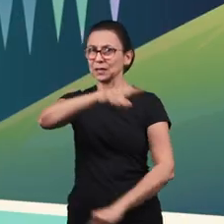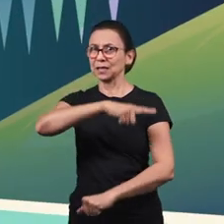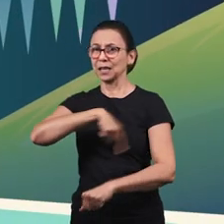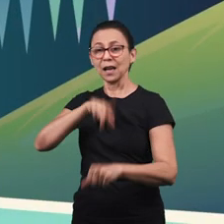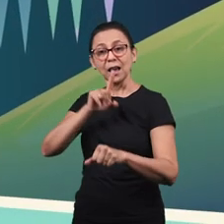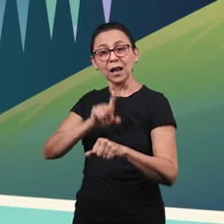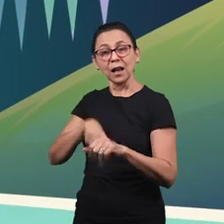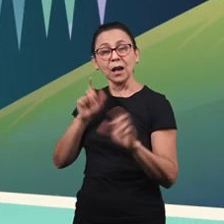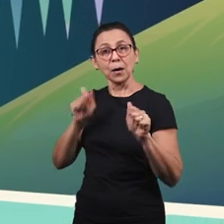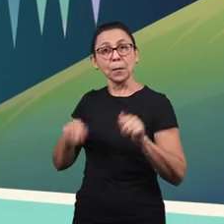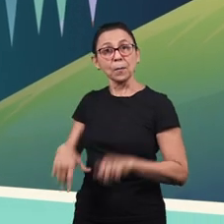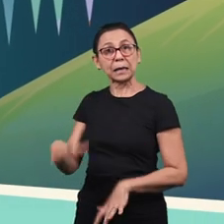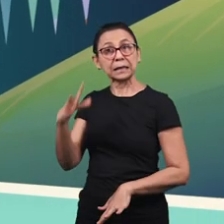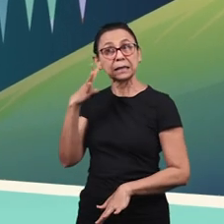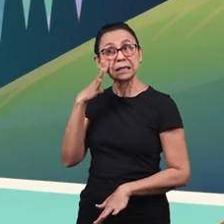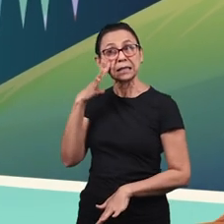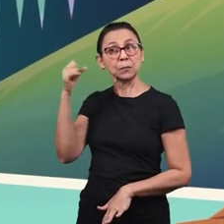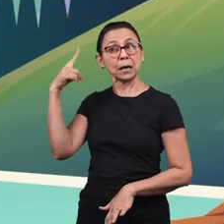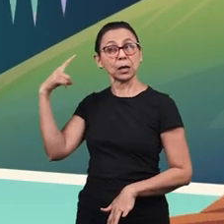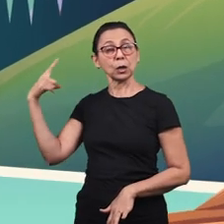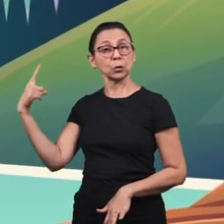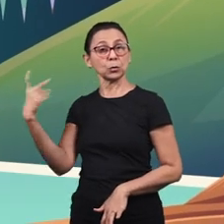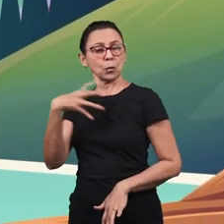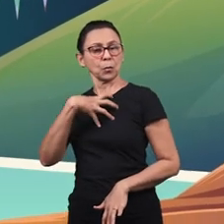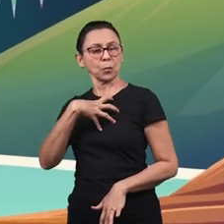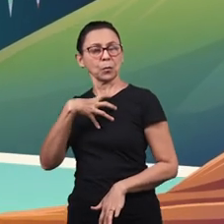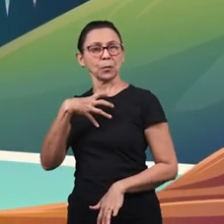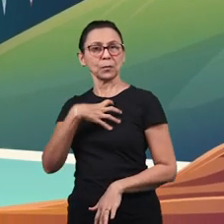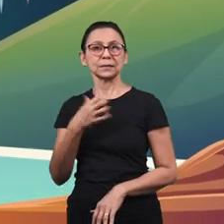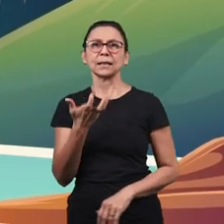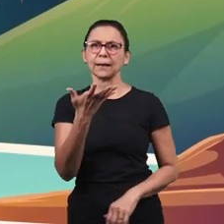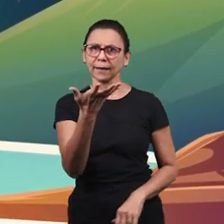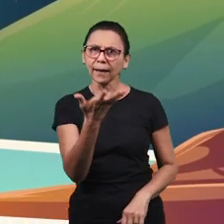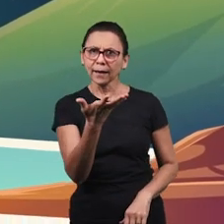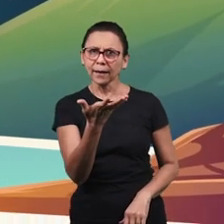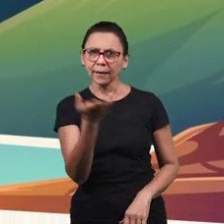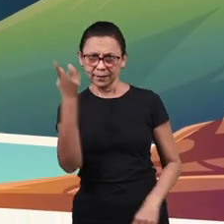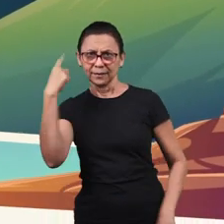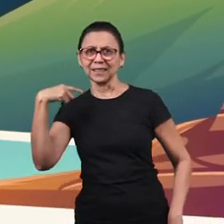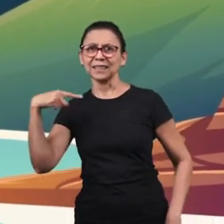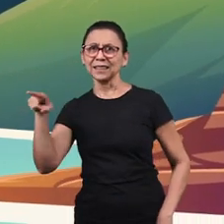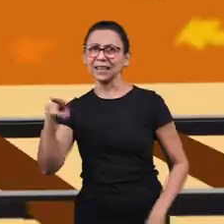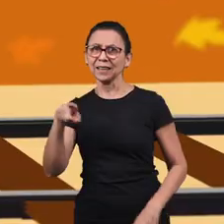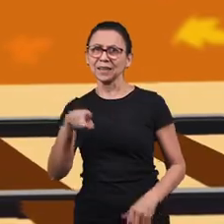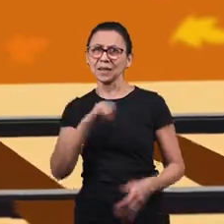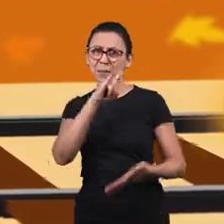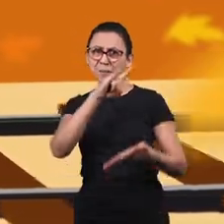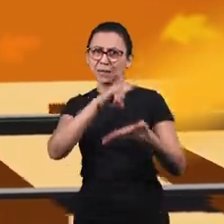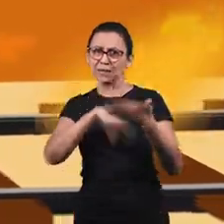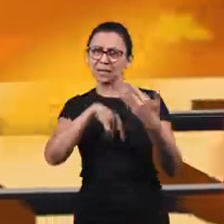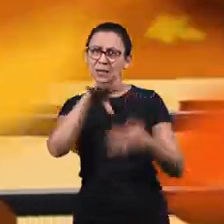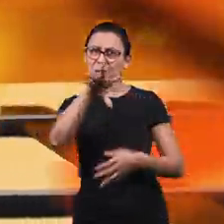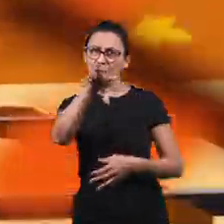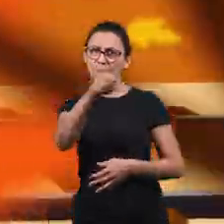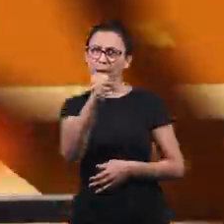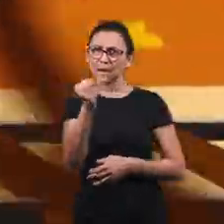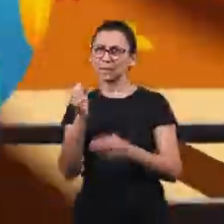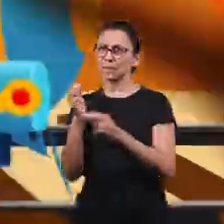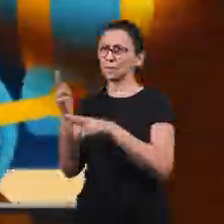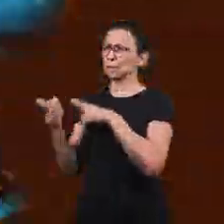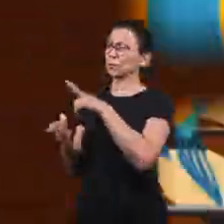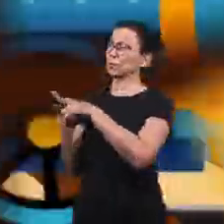Jesus ensina de marchar Se queres ir também Recebe o teu bilhete e de